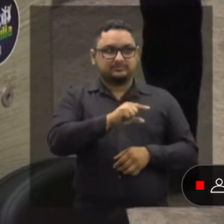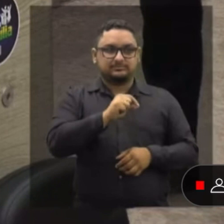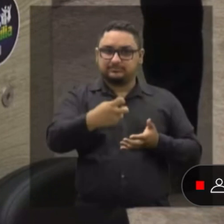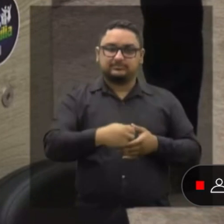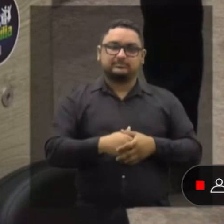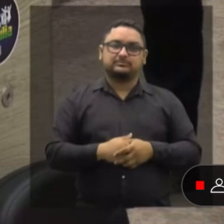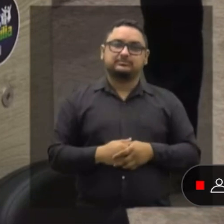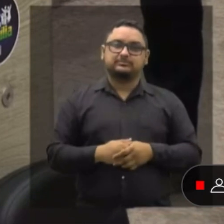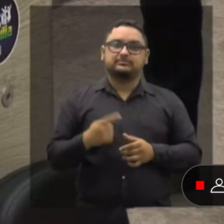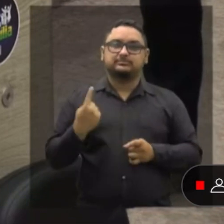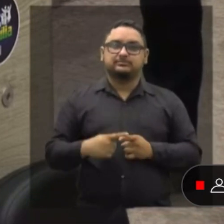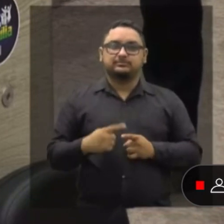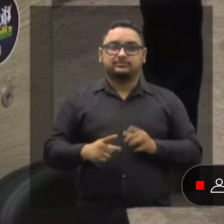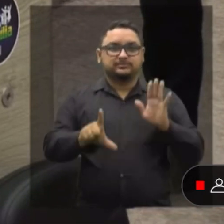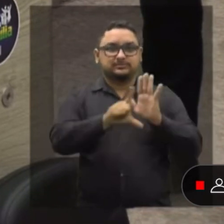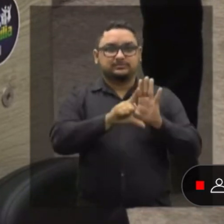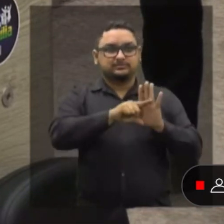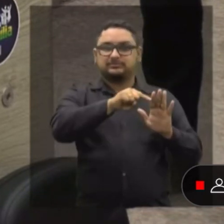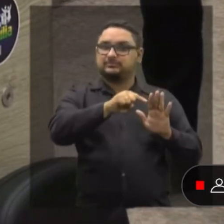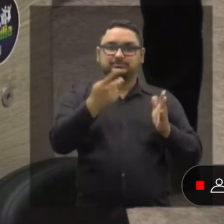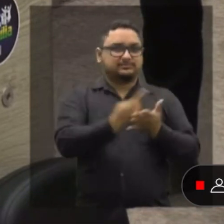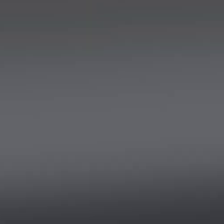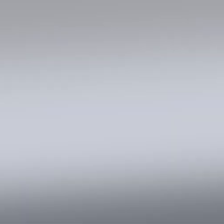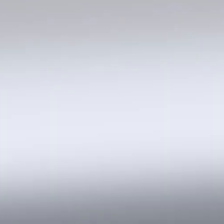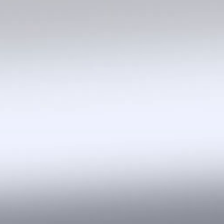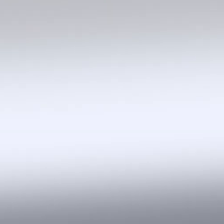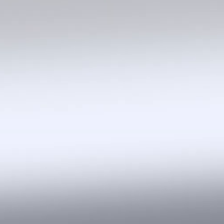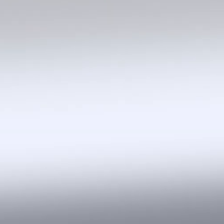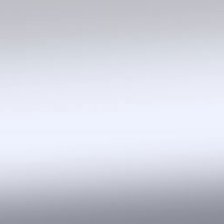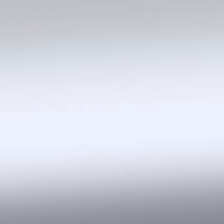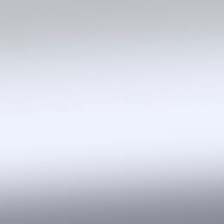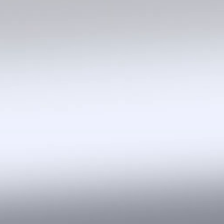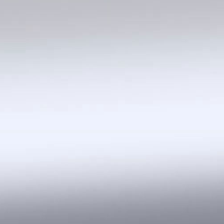seja impeachment, porque ele violou e cometeu um sério crime. Não pode ficar assim.